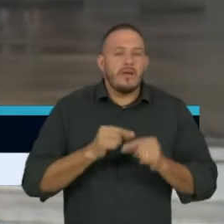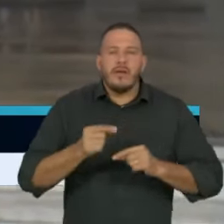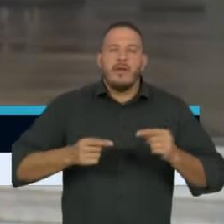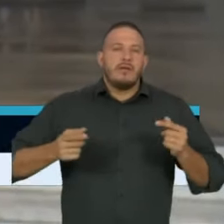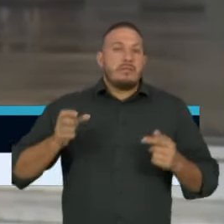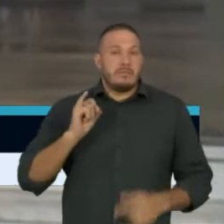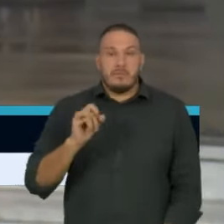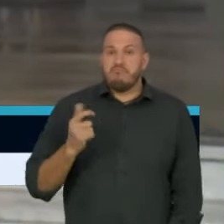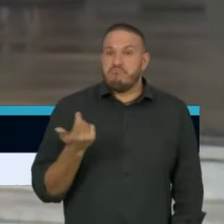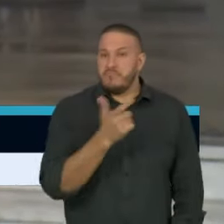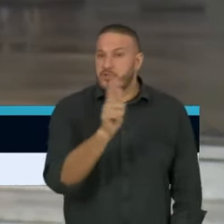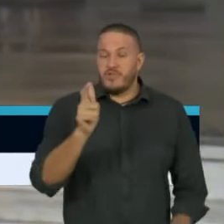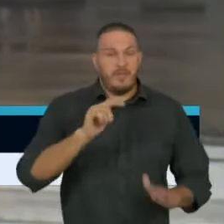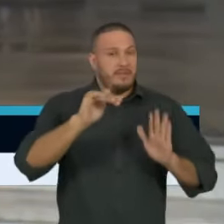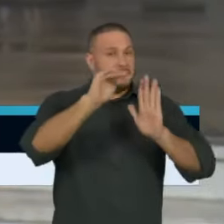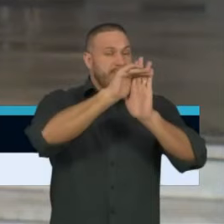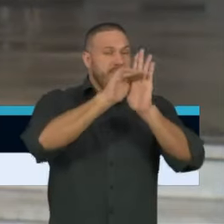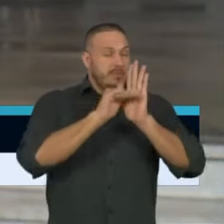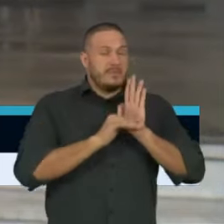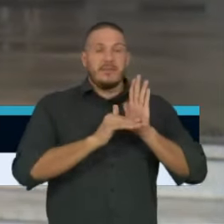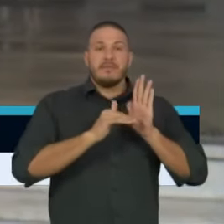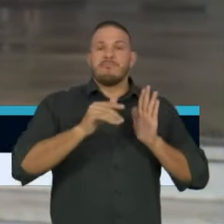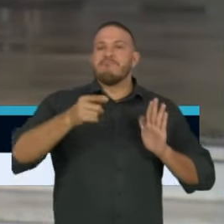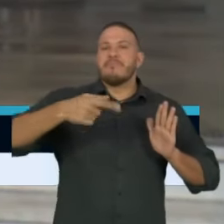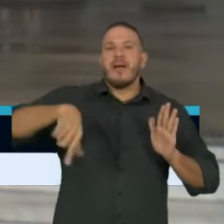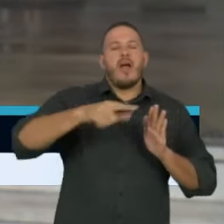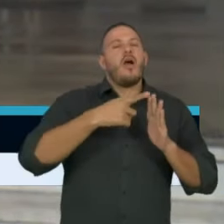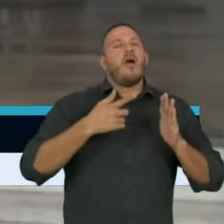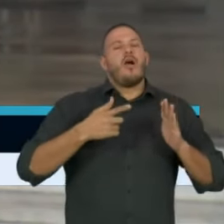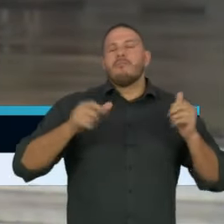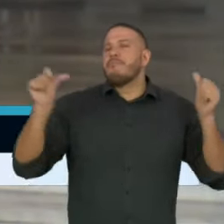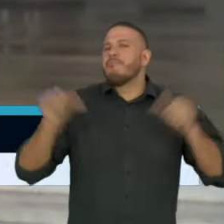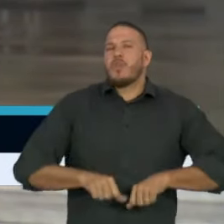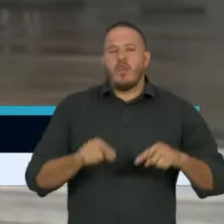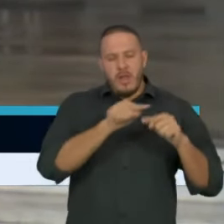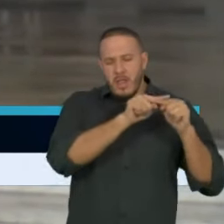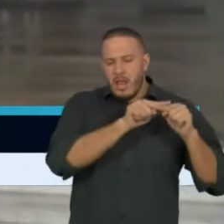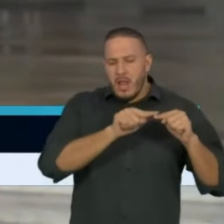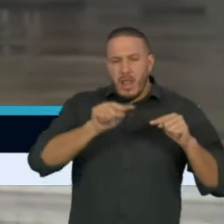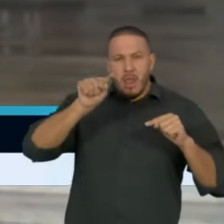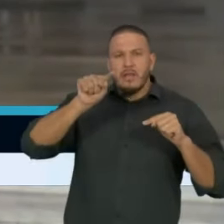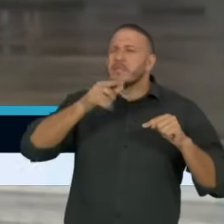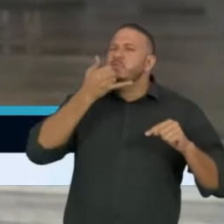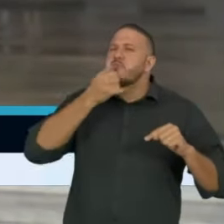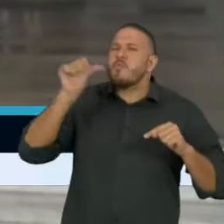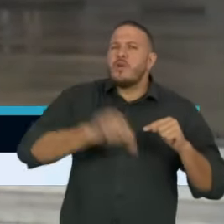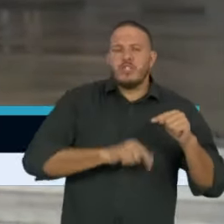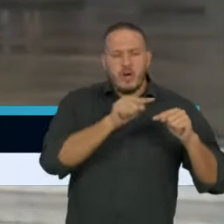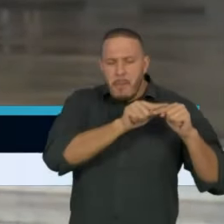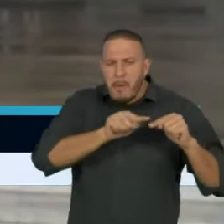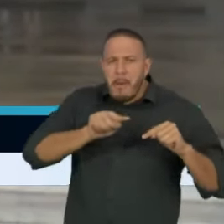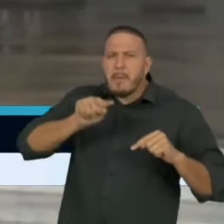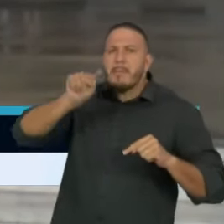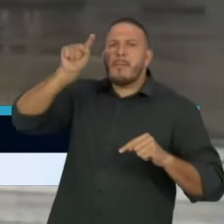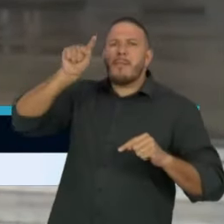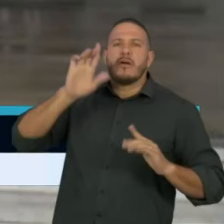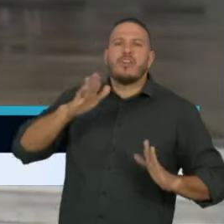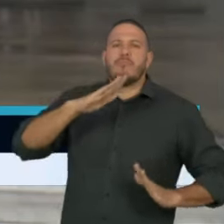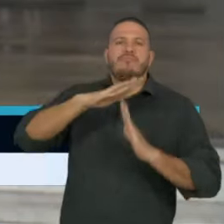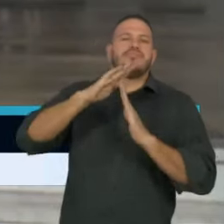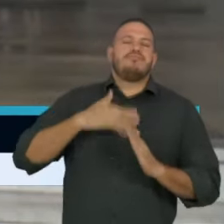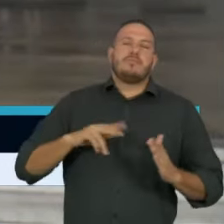essas medidas restritivas, a curva teria sido muito mais íngreme do que foi até agora